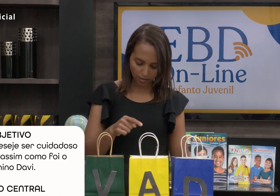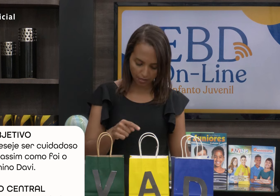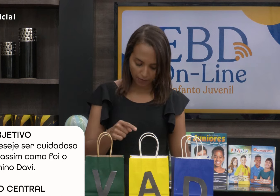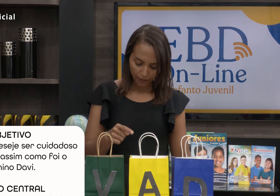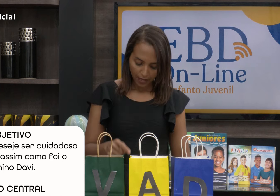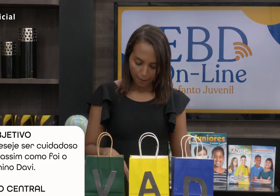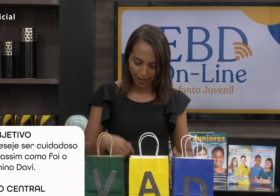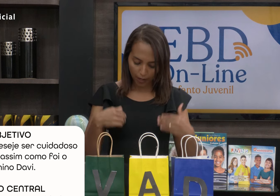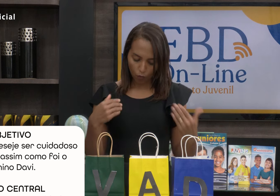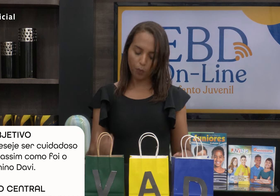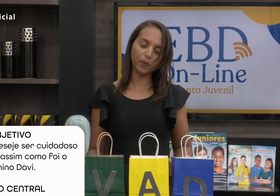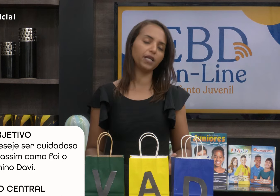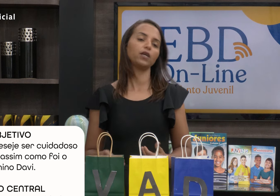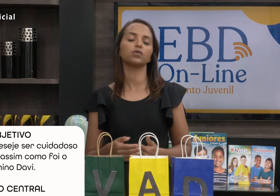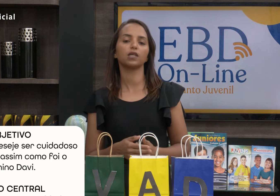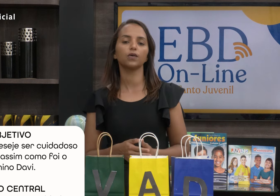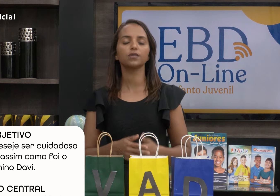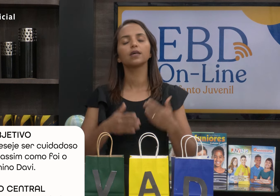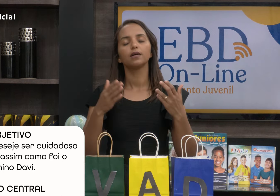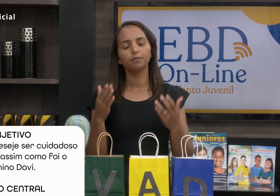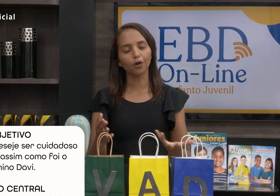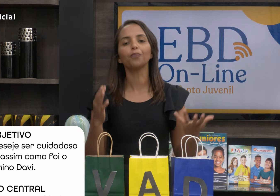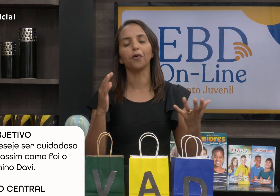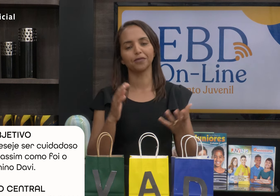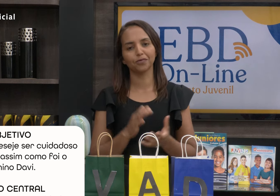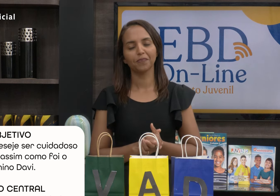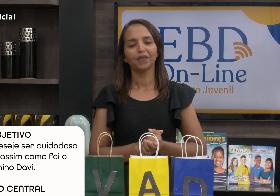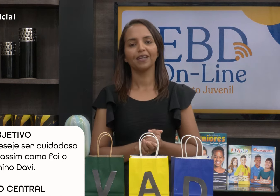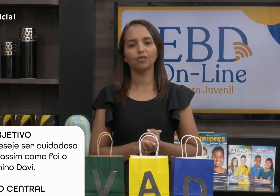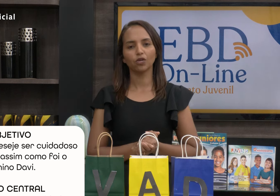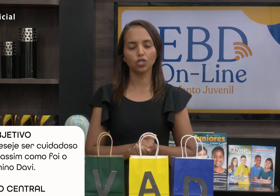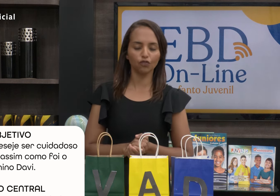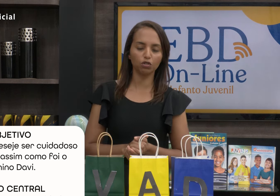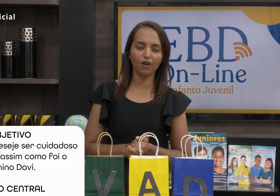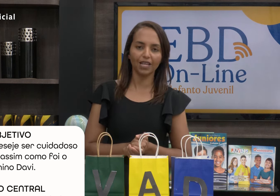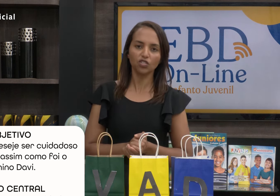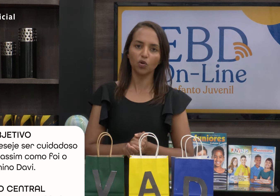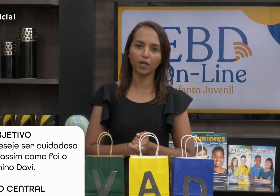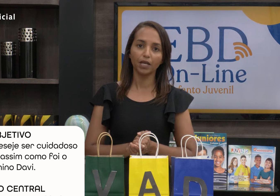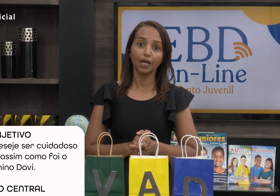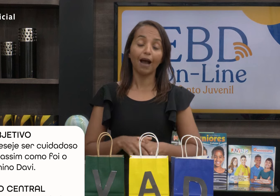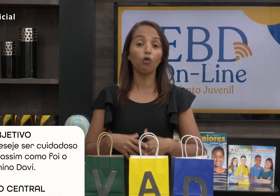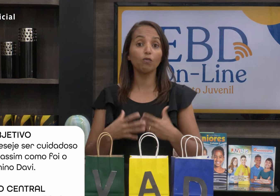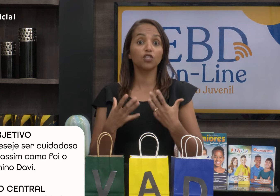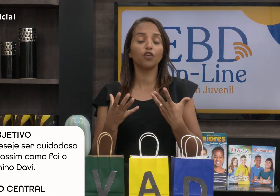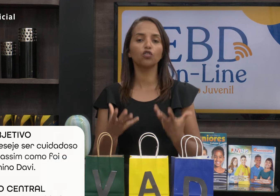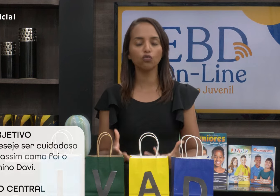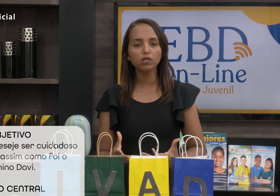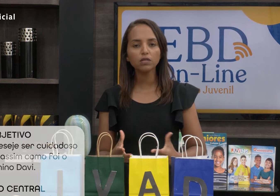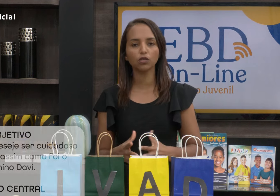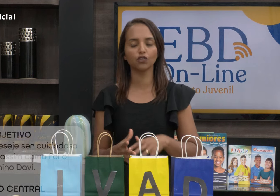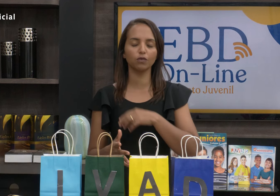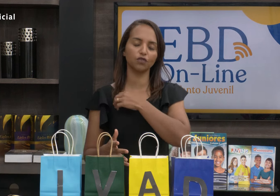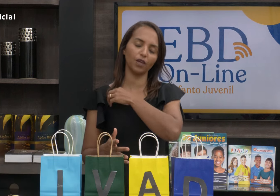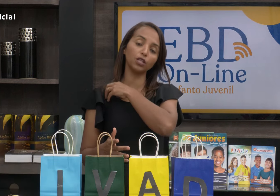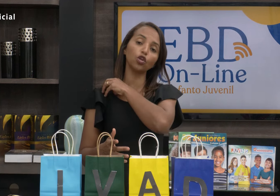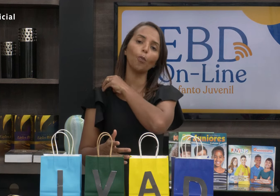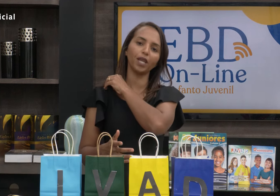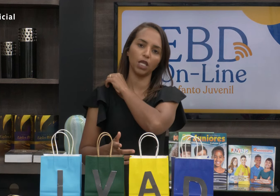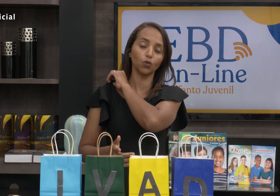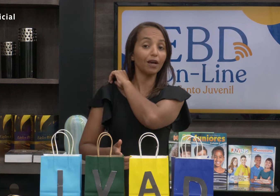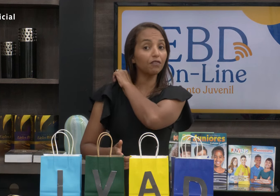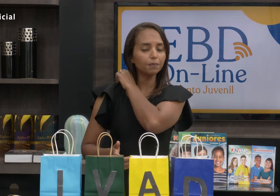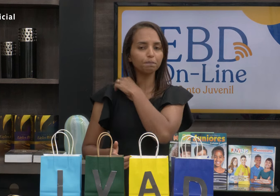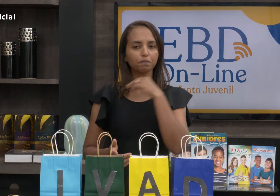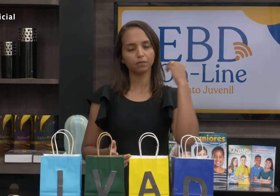corajosas para cumprirem os seus propósitos. Então, nós hoje vamos falar sobre algumas virtudes que nós vamos ver